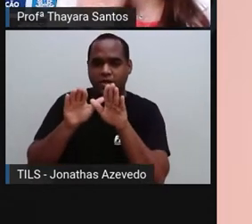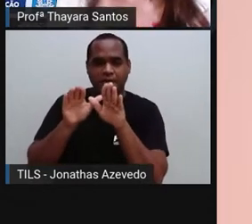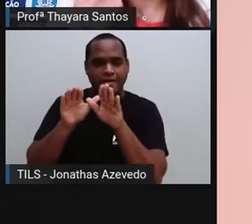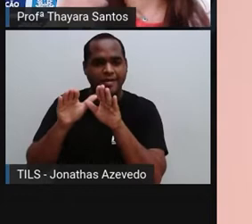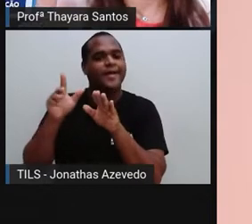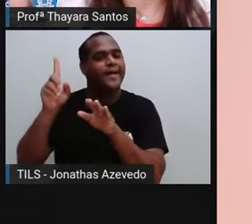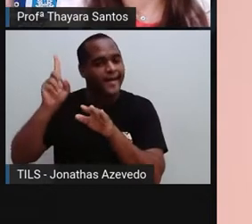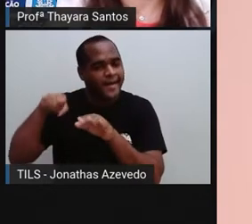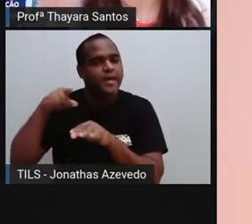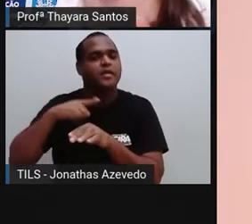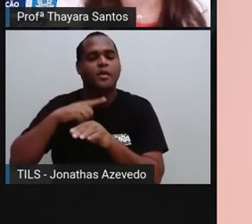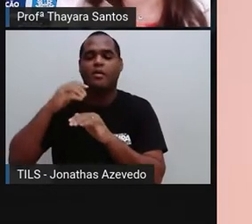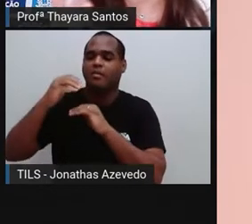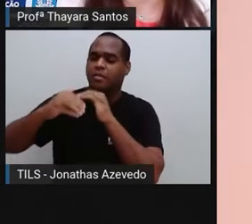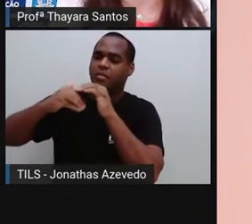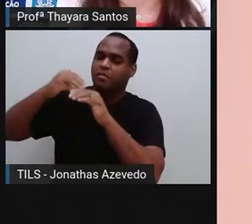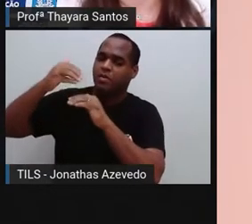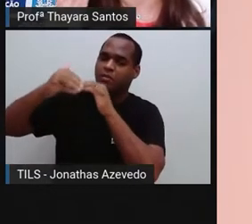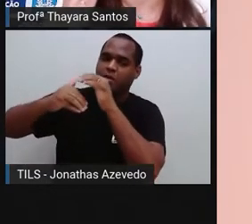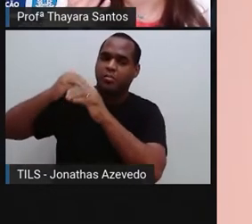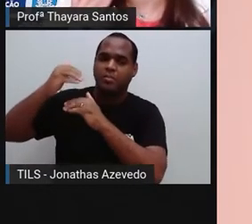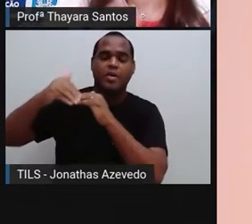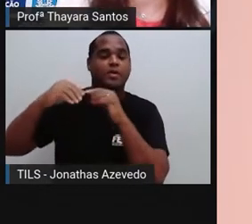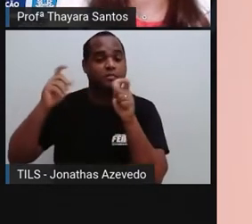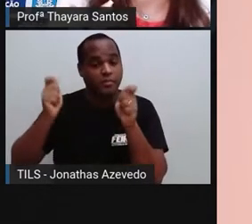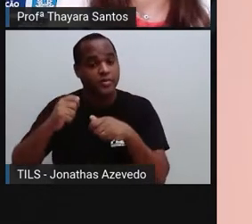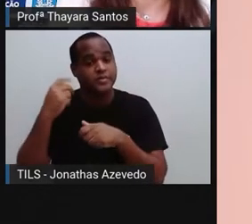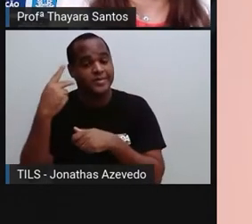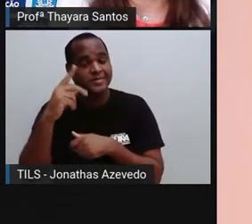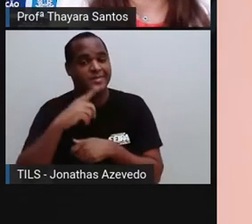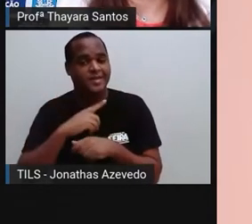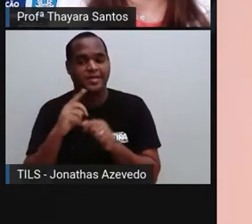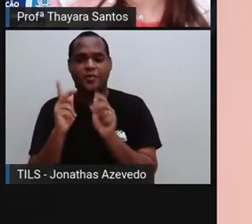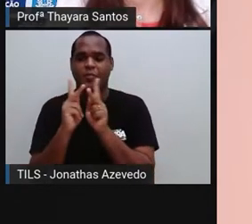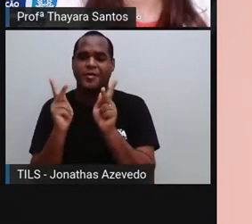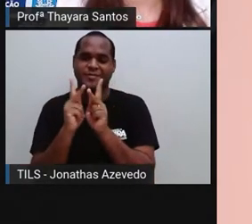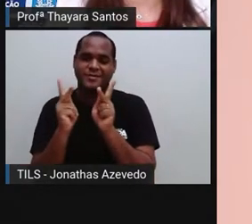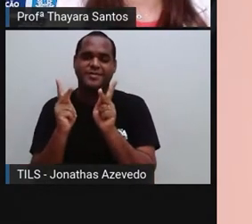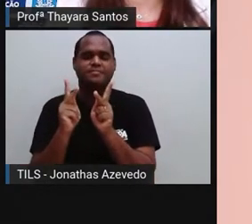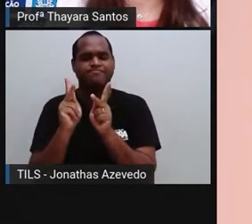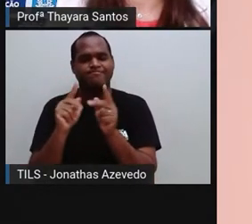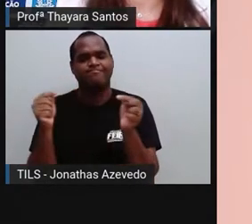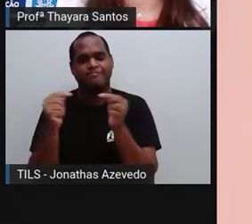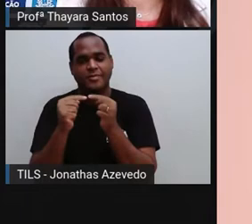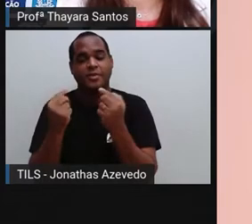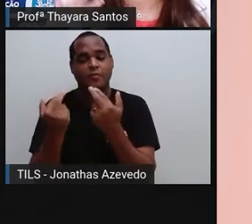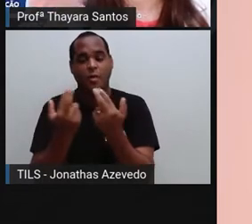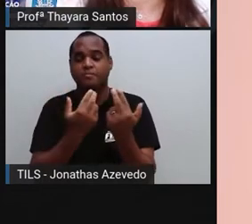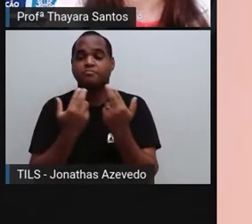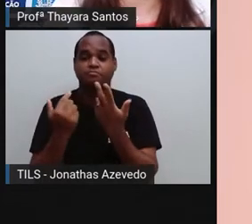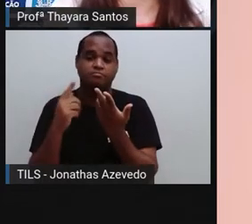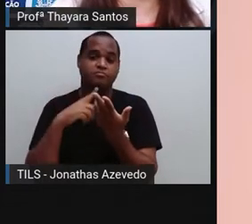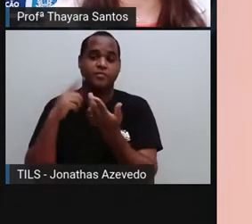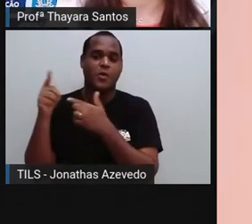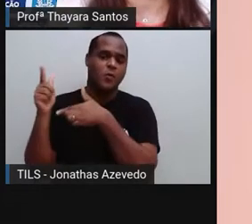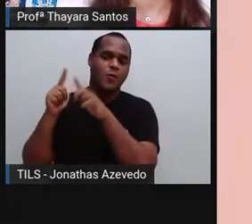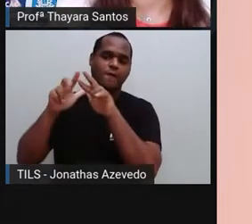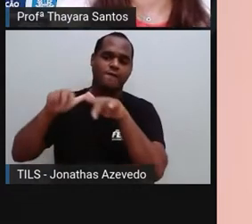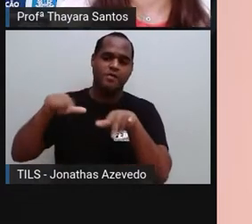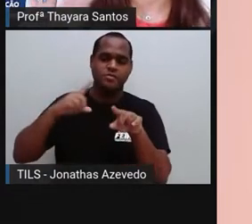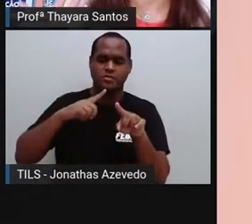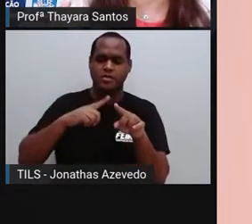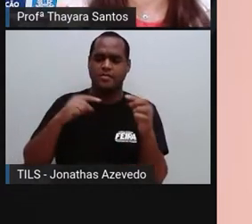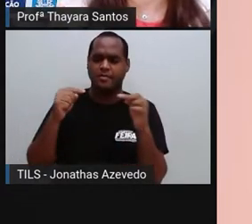todo esse processo é mediado pelos hormônios. A mesma coisa, os outros insetos,